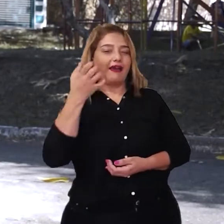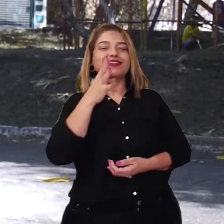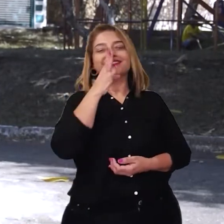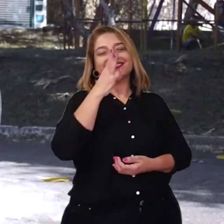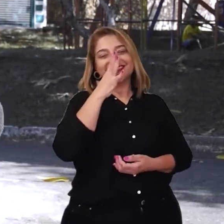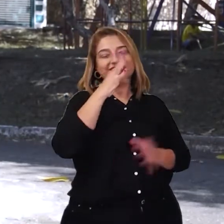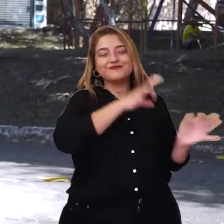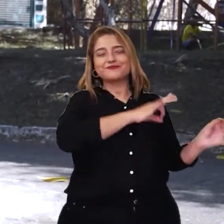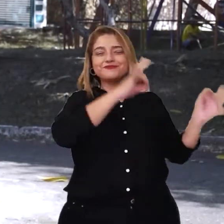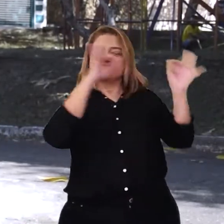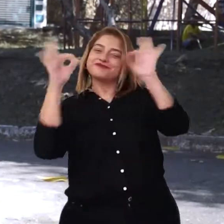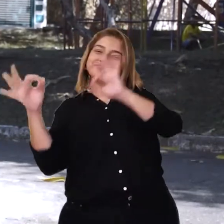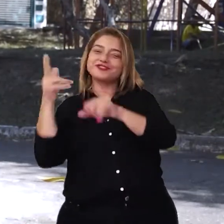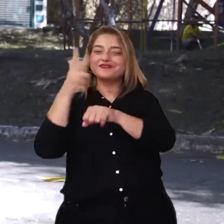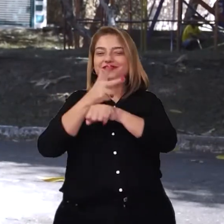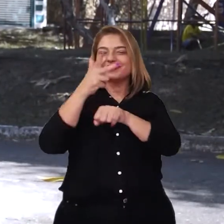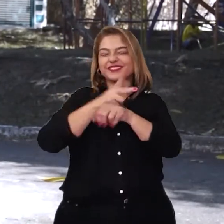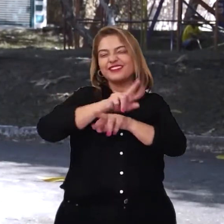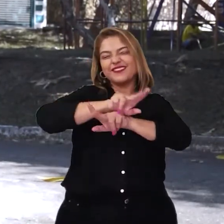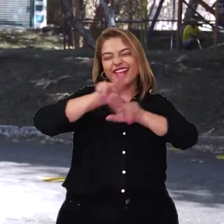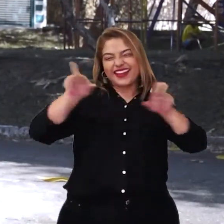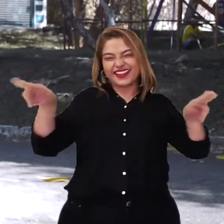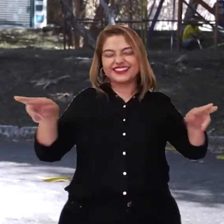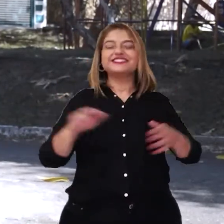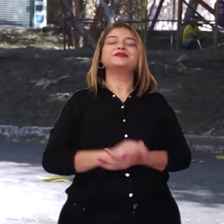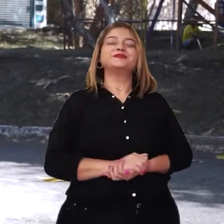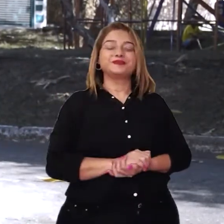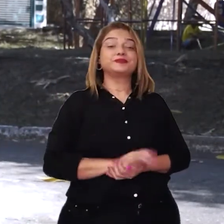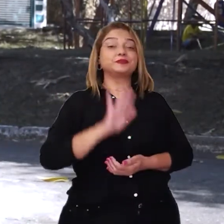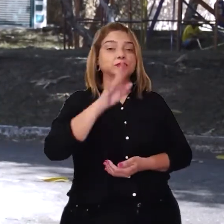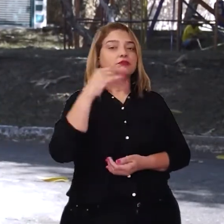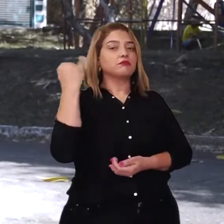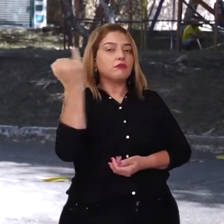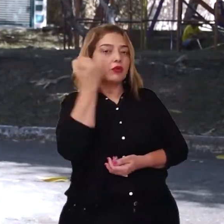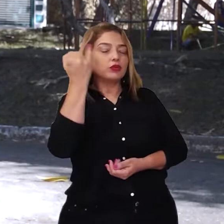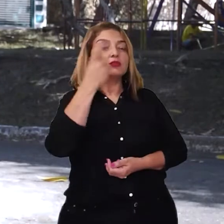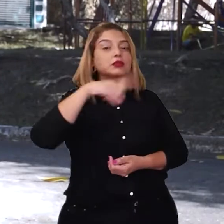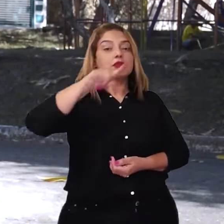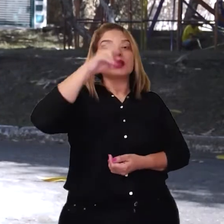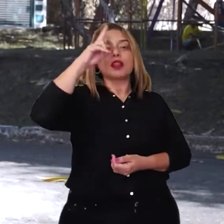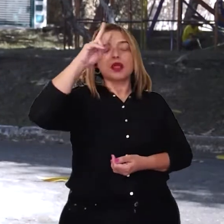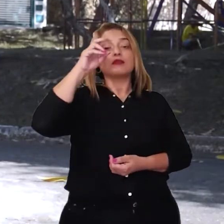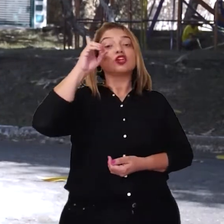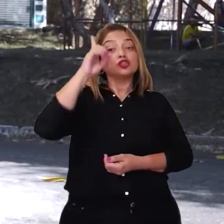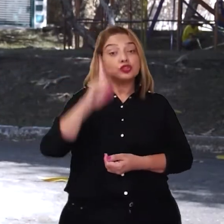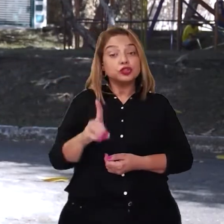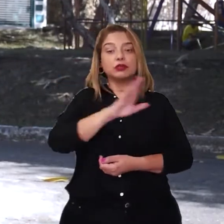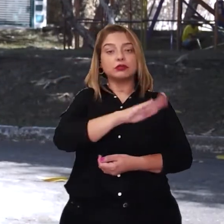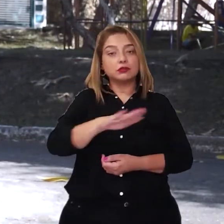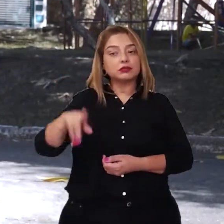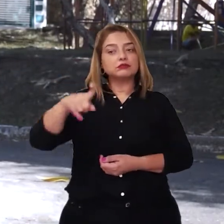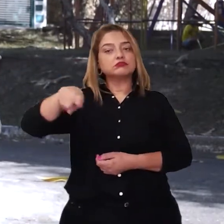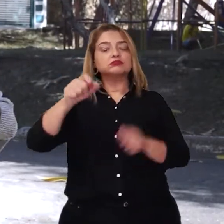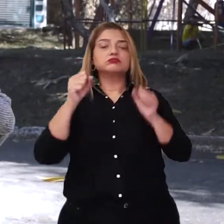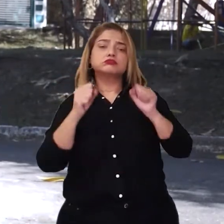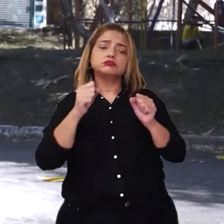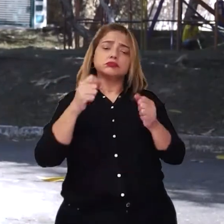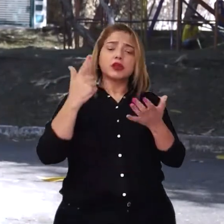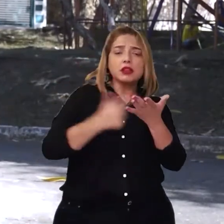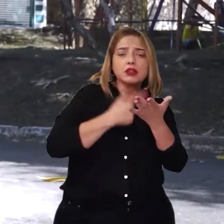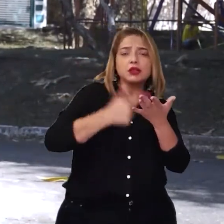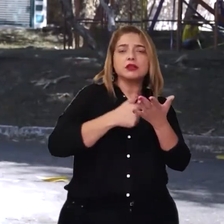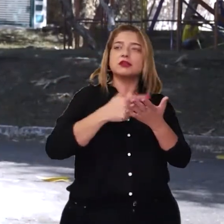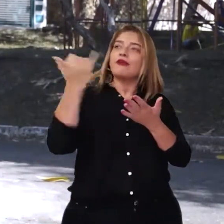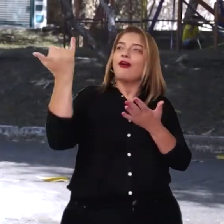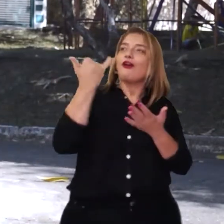outros vídeos dessas mocinhas que arrasam. E olha só, gente, é importante lembrar que é direito das crianças explorarem os